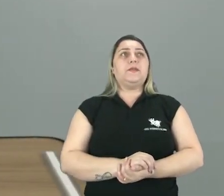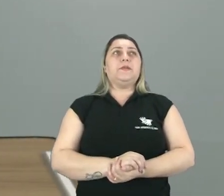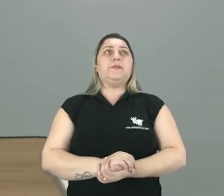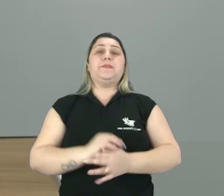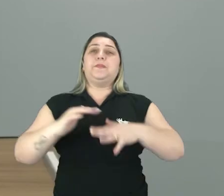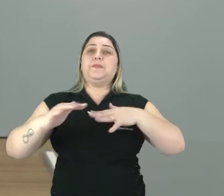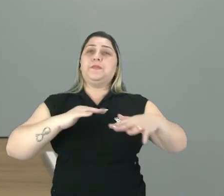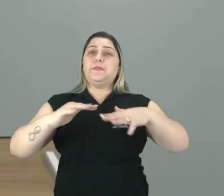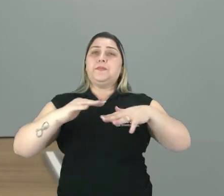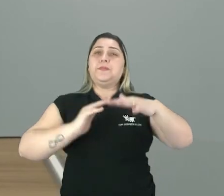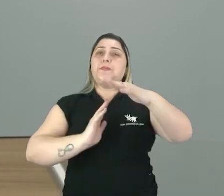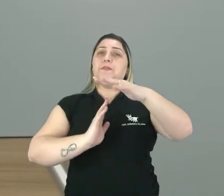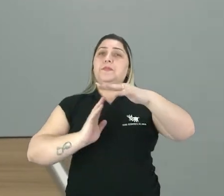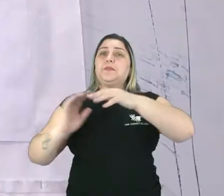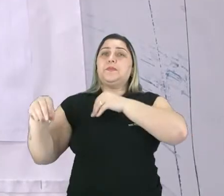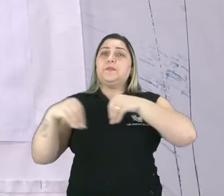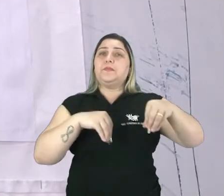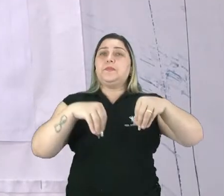Movimentos migratórios no Brasil.